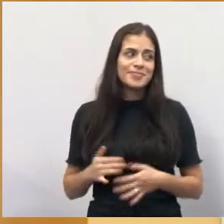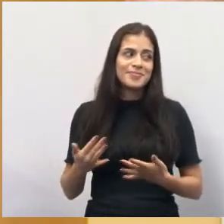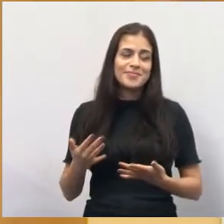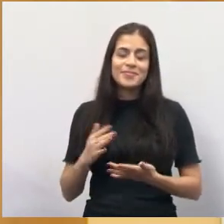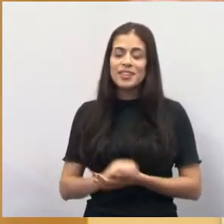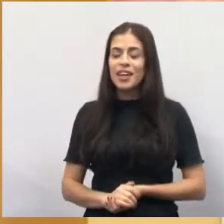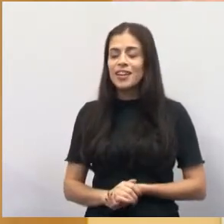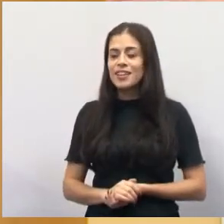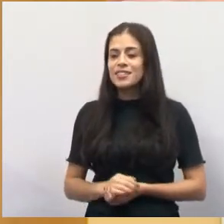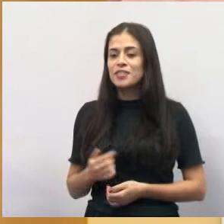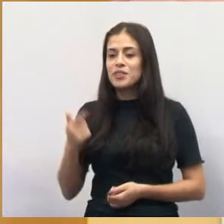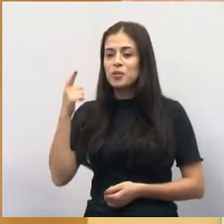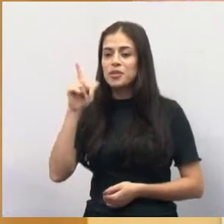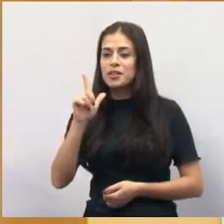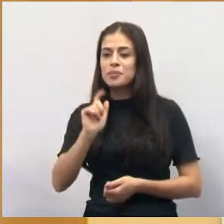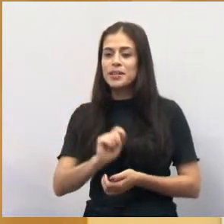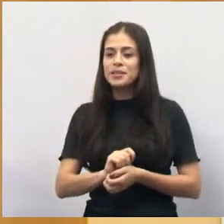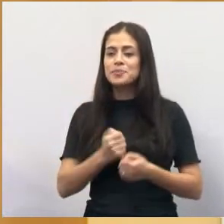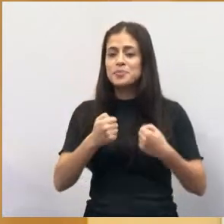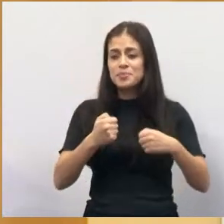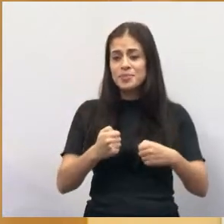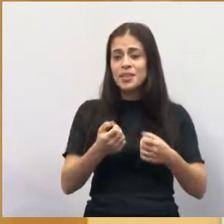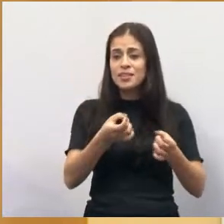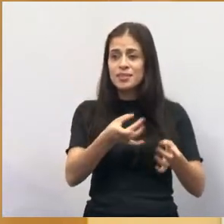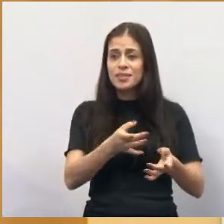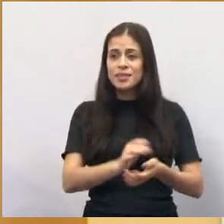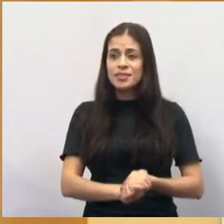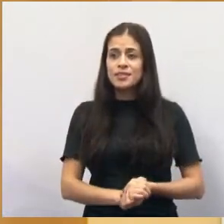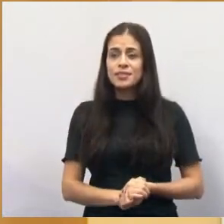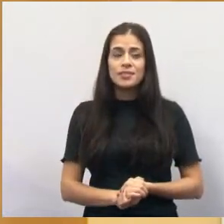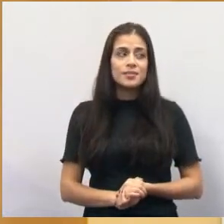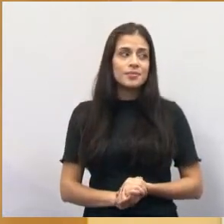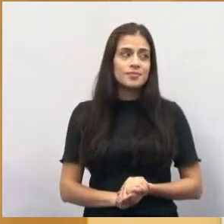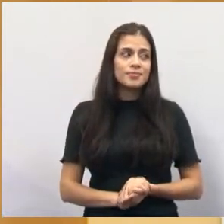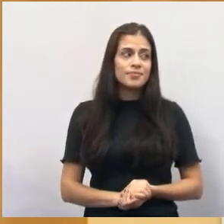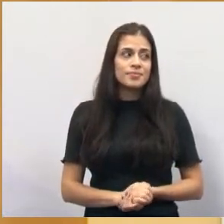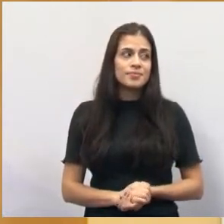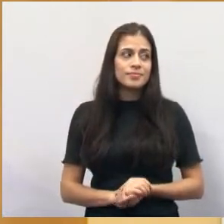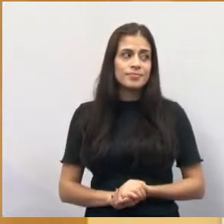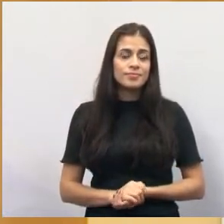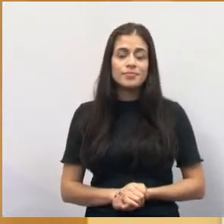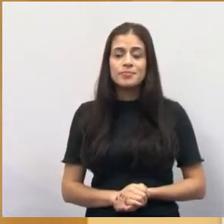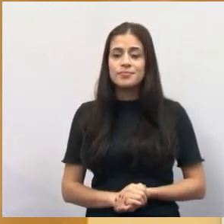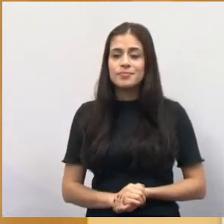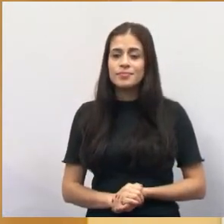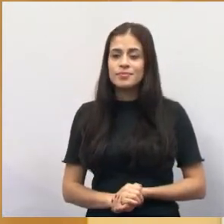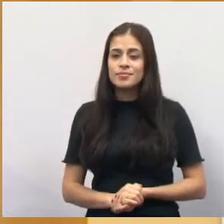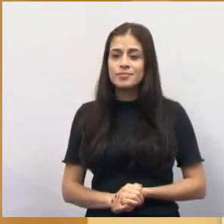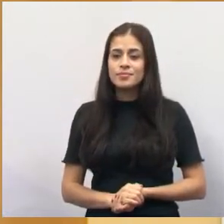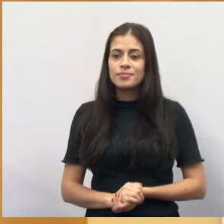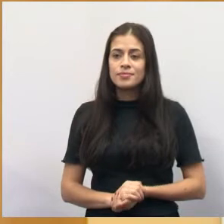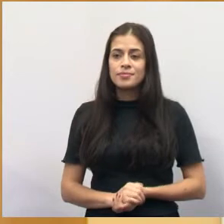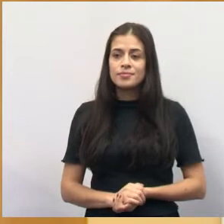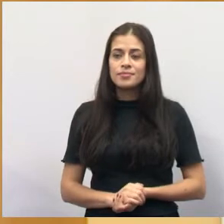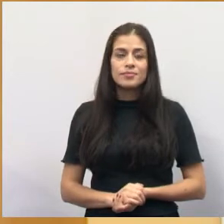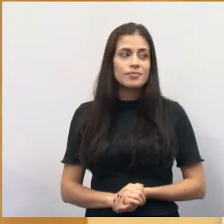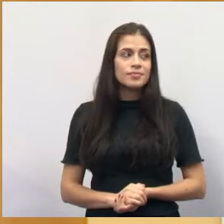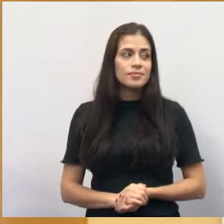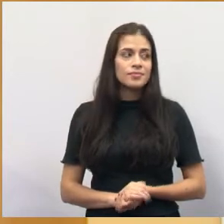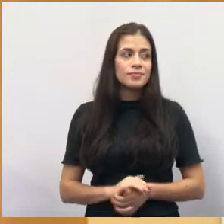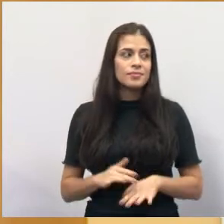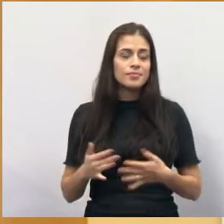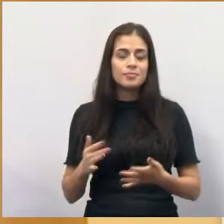Precisa? Não. Então, espera aí. Não é? Então, quero dizer isso. Rodrigo